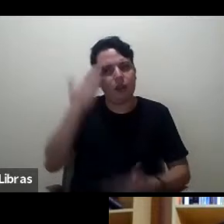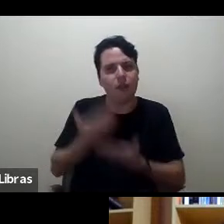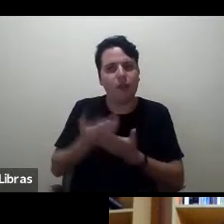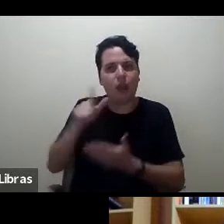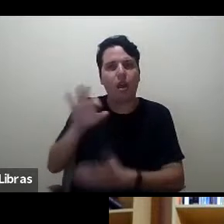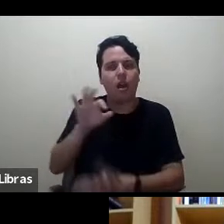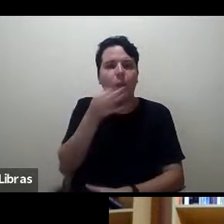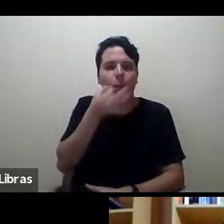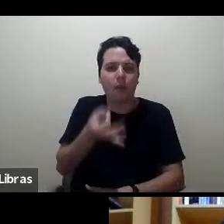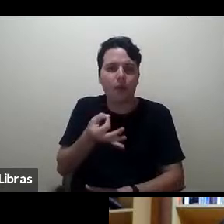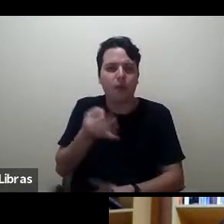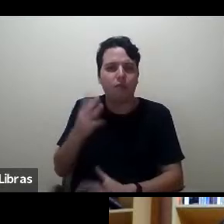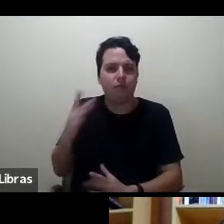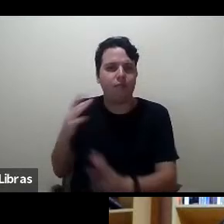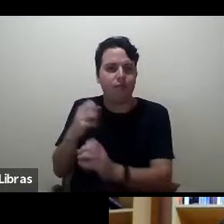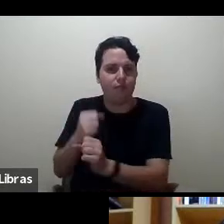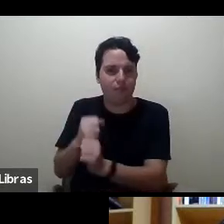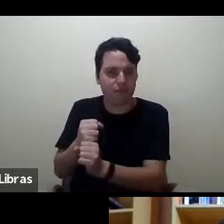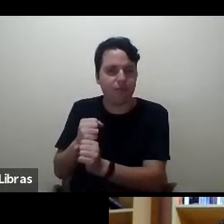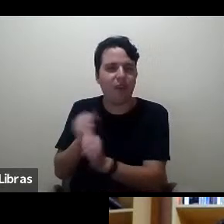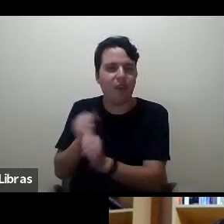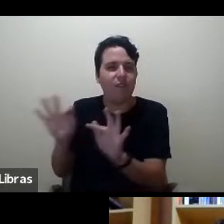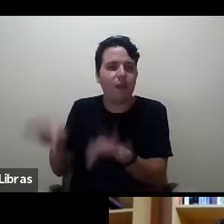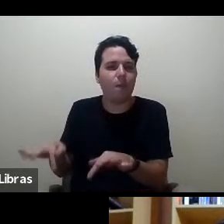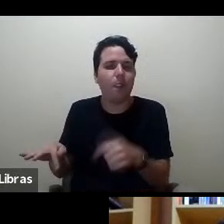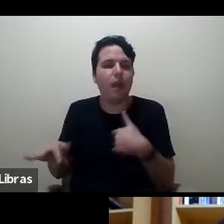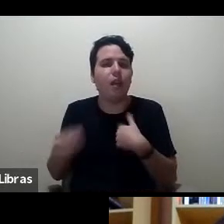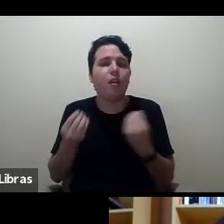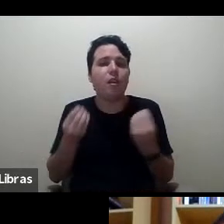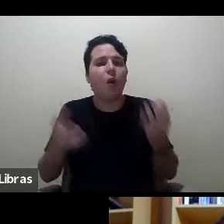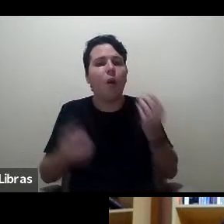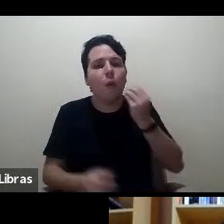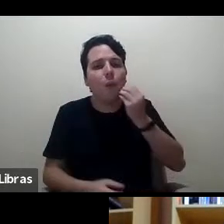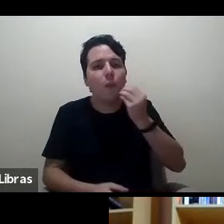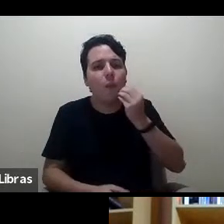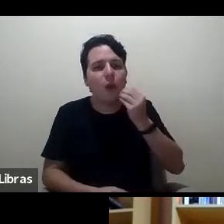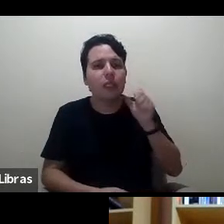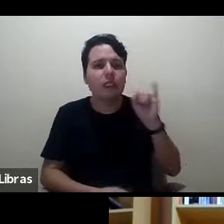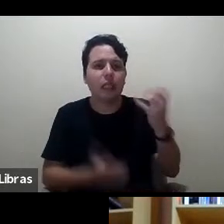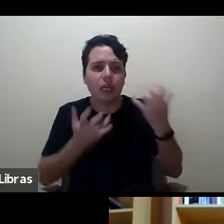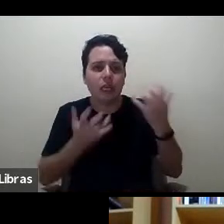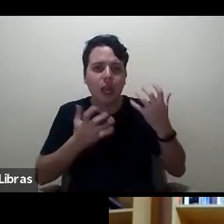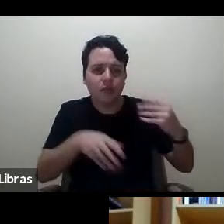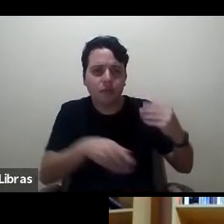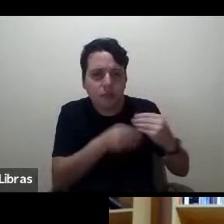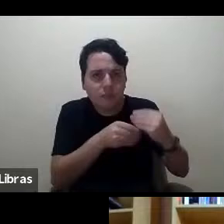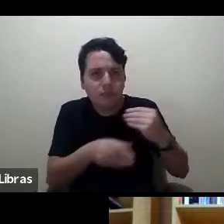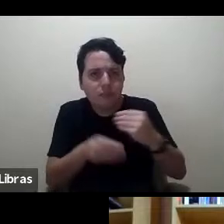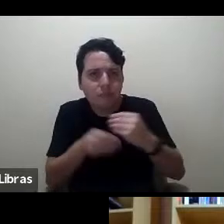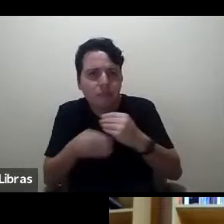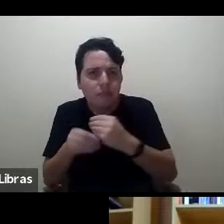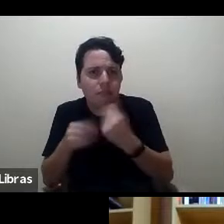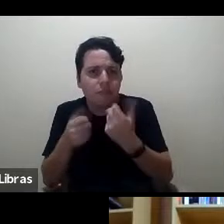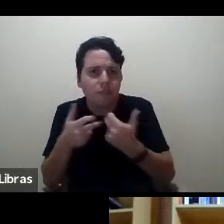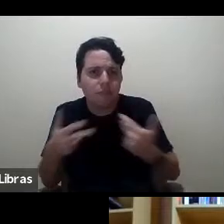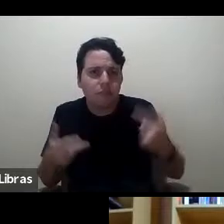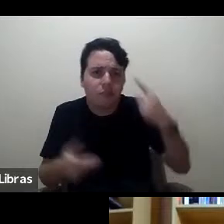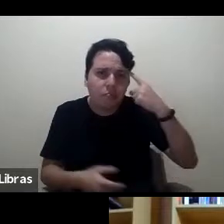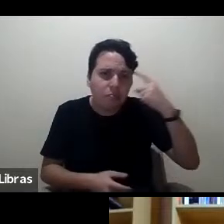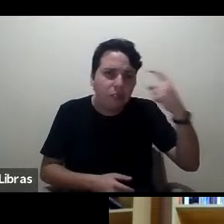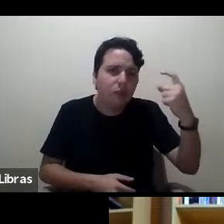queria dar uma oportunidade assim de ver se vocês querem acrescentar mais alguma ideia